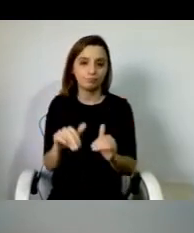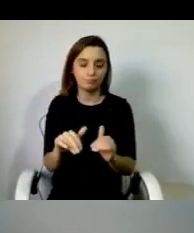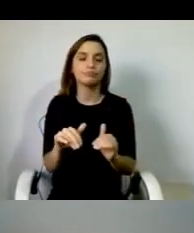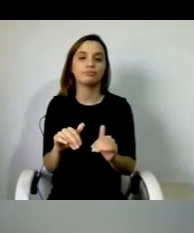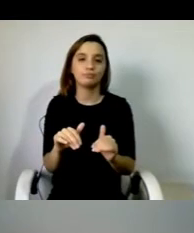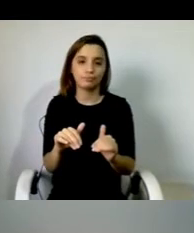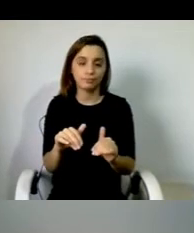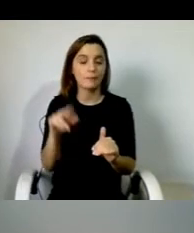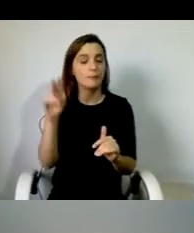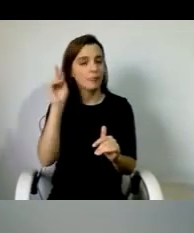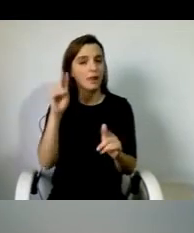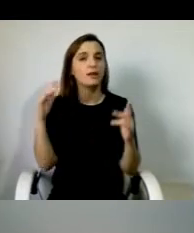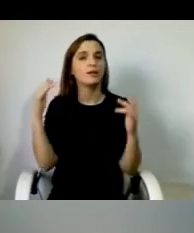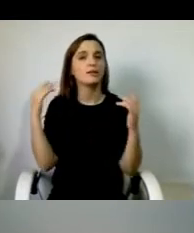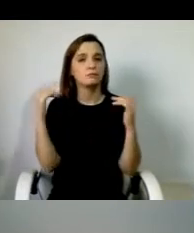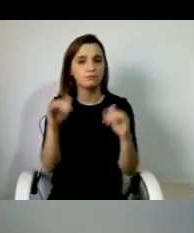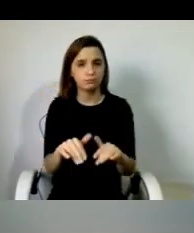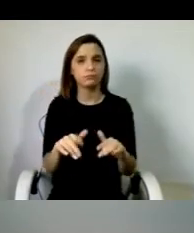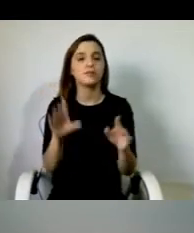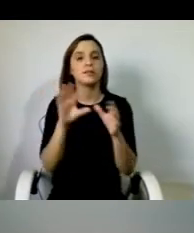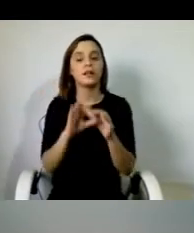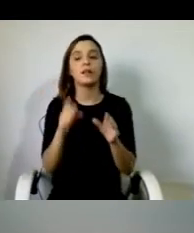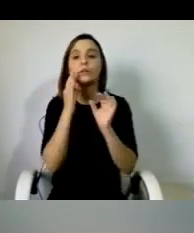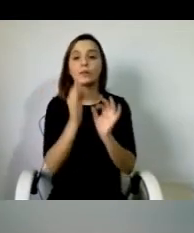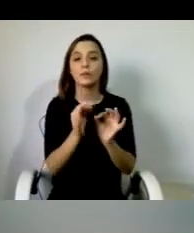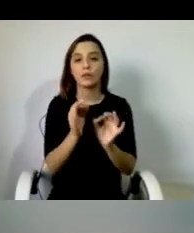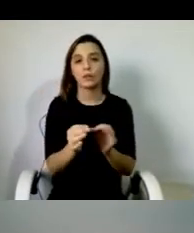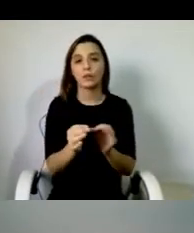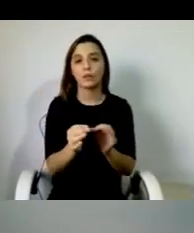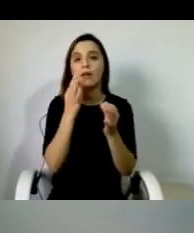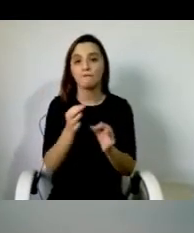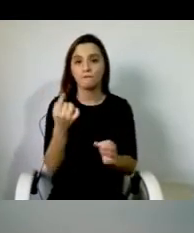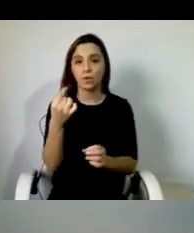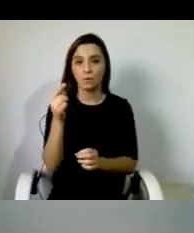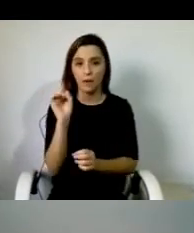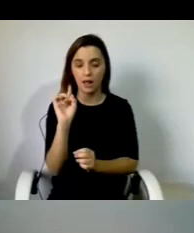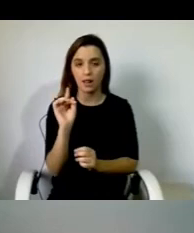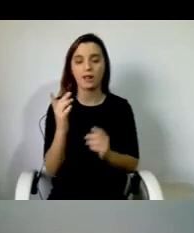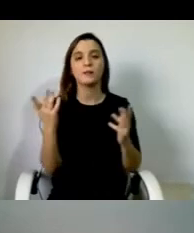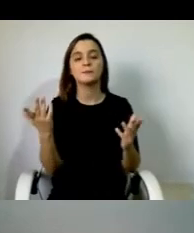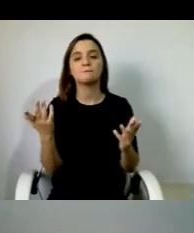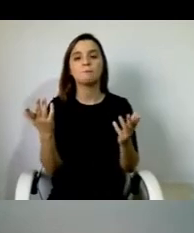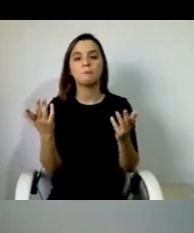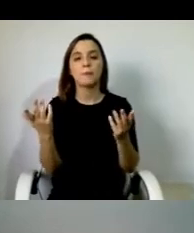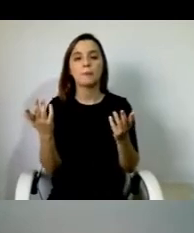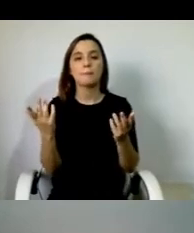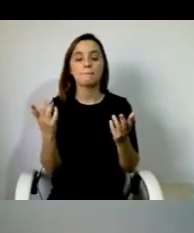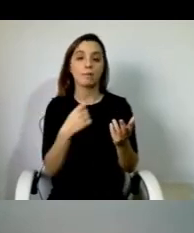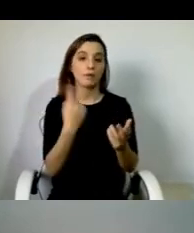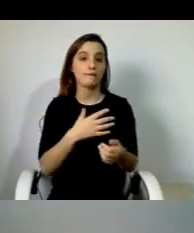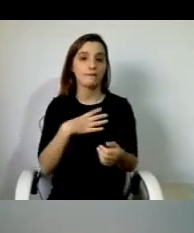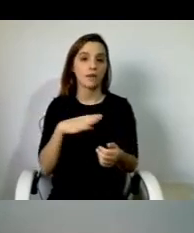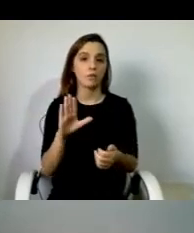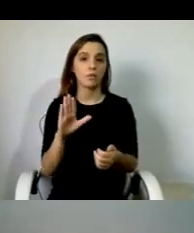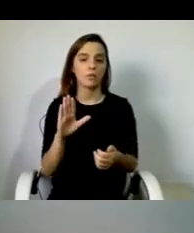desvalorização em relação aos cuidadores informais, e aquilo que nós pretendíamos também já quando começámos o projeto de assistência